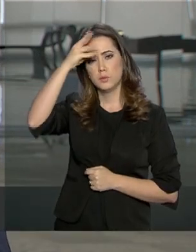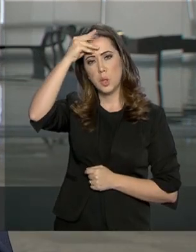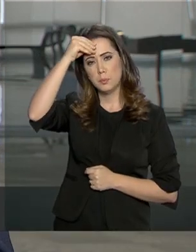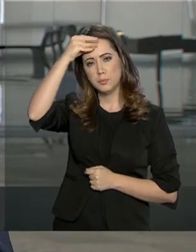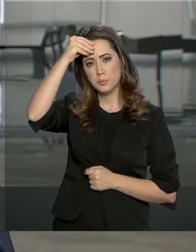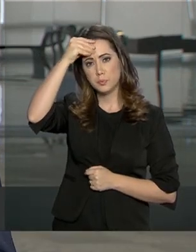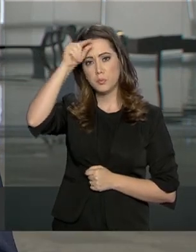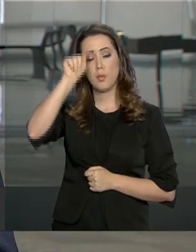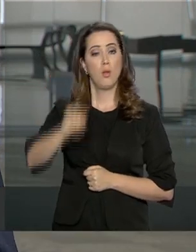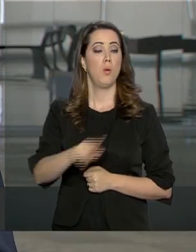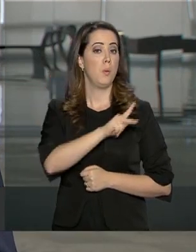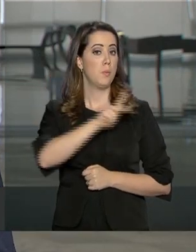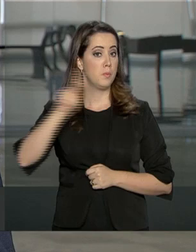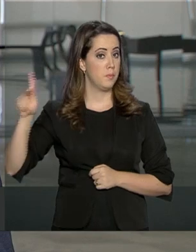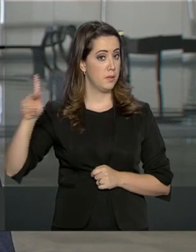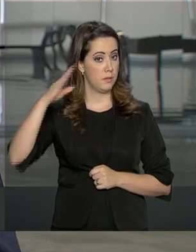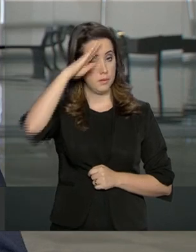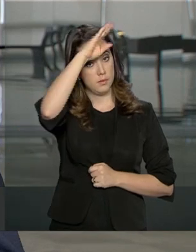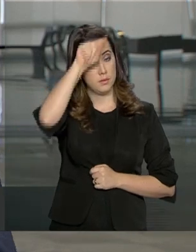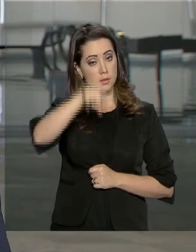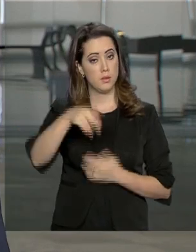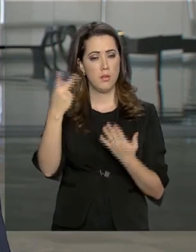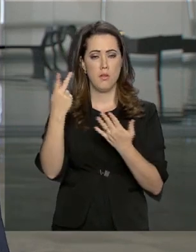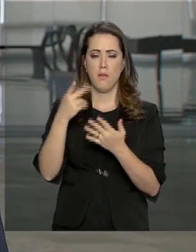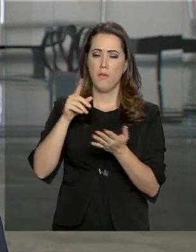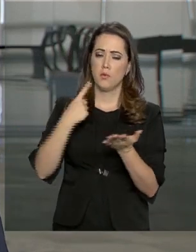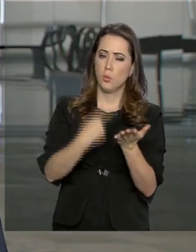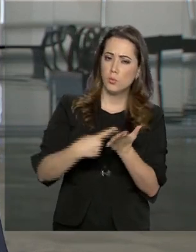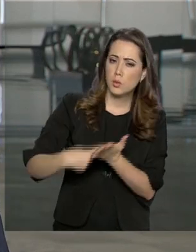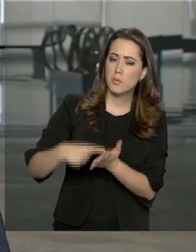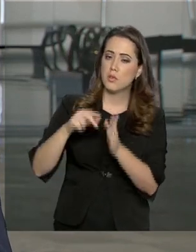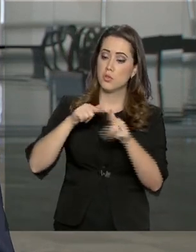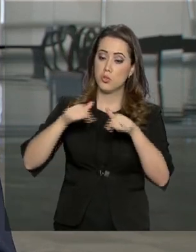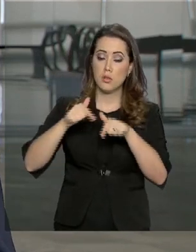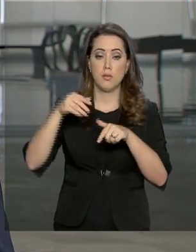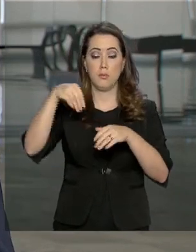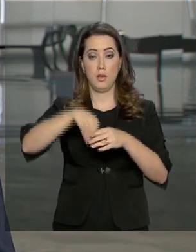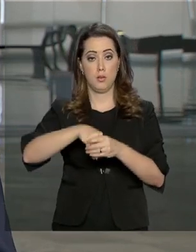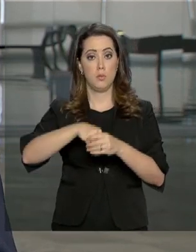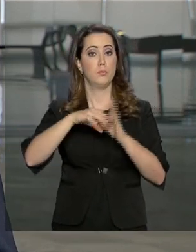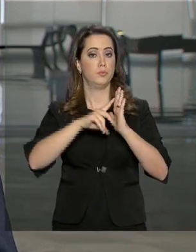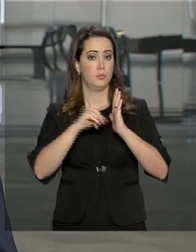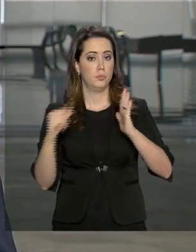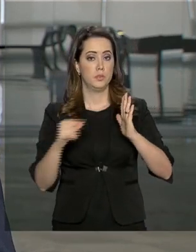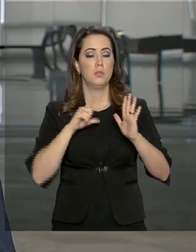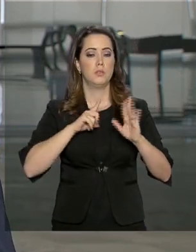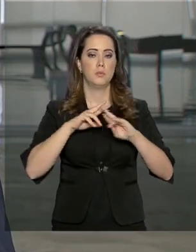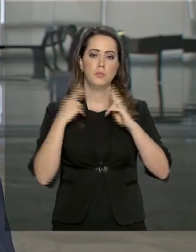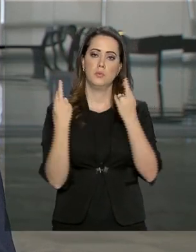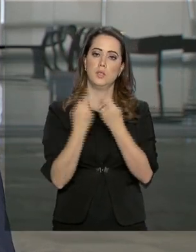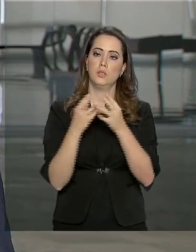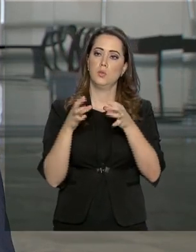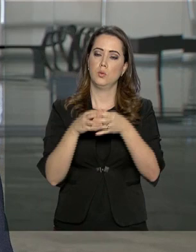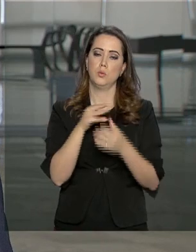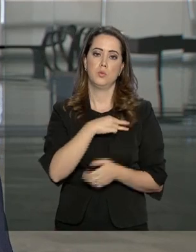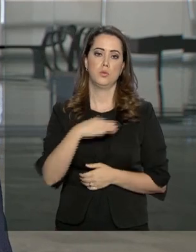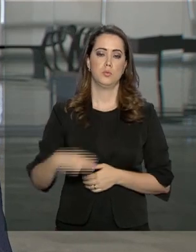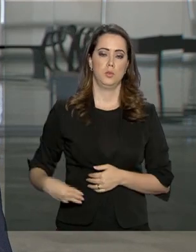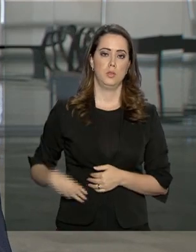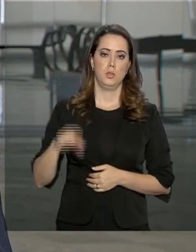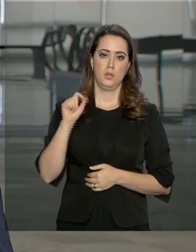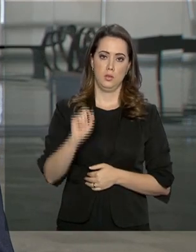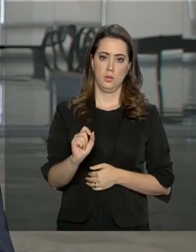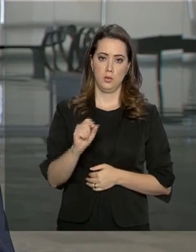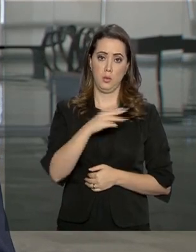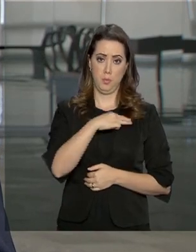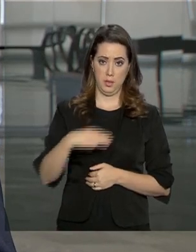cinzas, o presidente Jair Bolsonaro realizou despachos aqui no Palácio do Planalto e participou de reunião com o ministro-chefe do